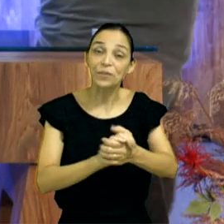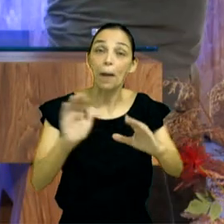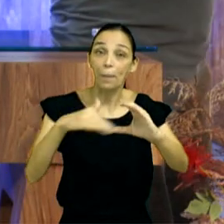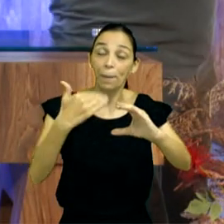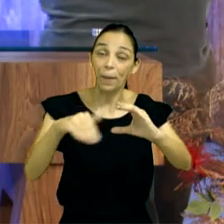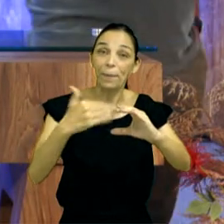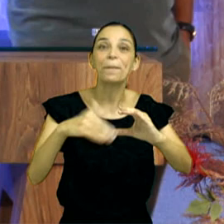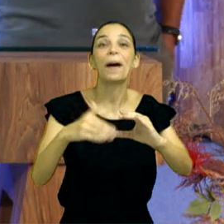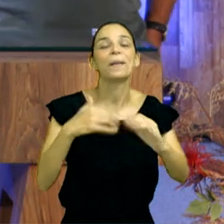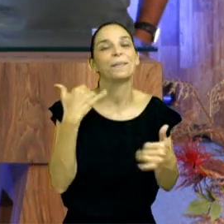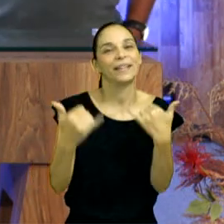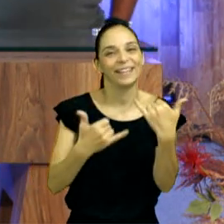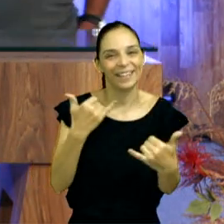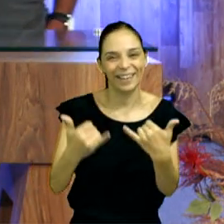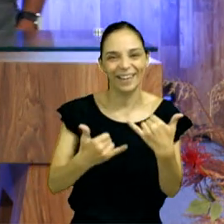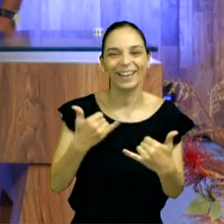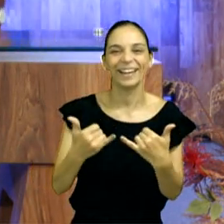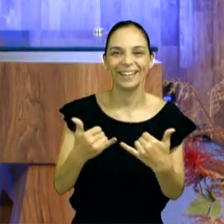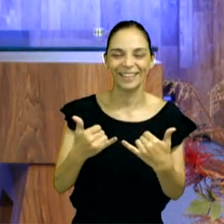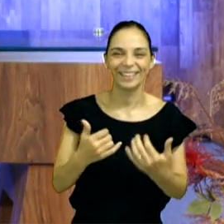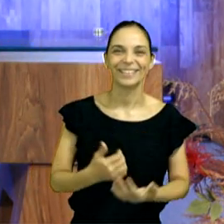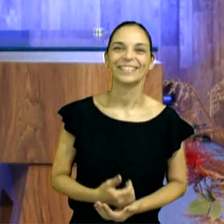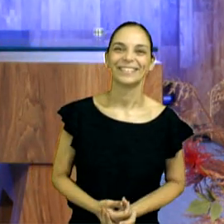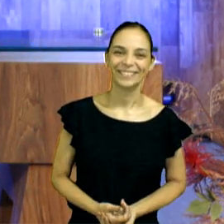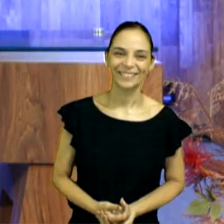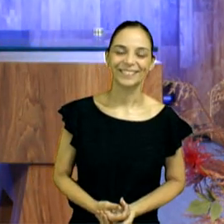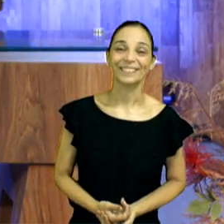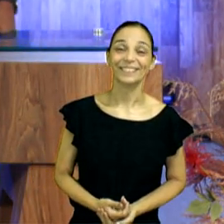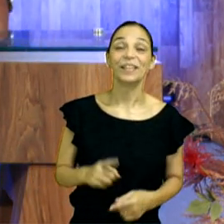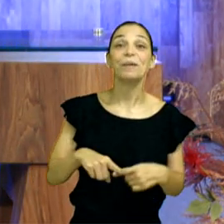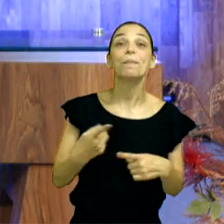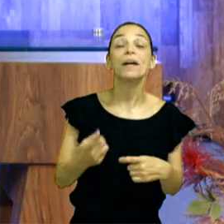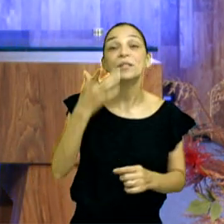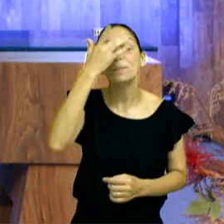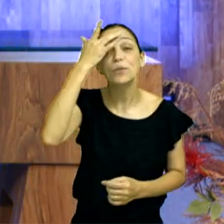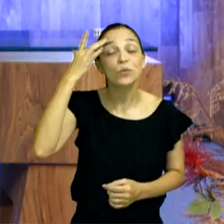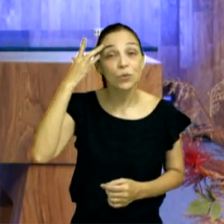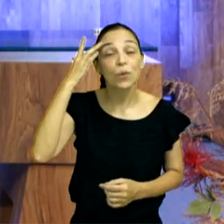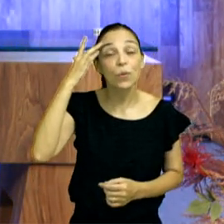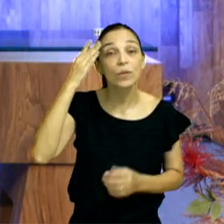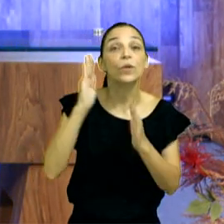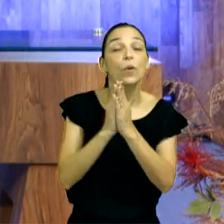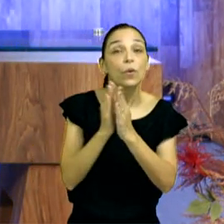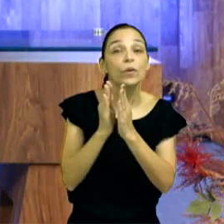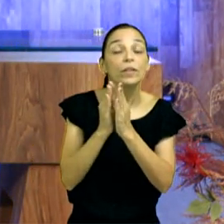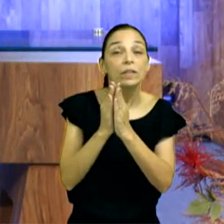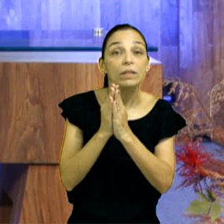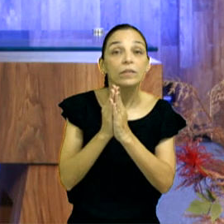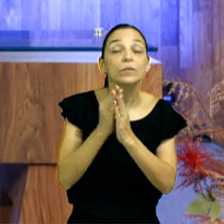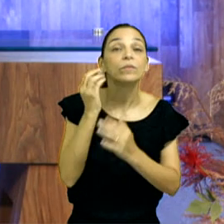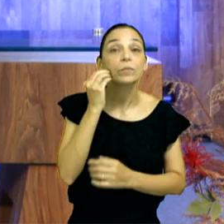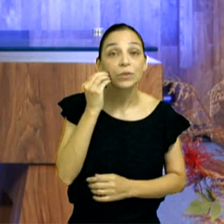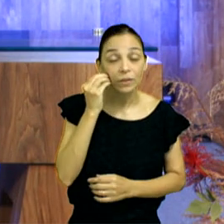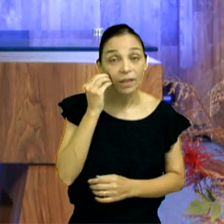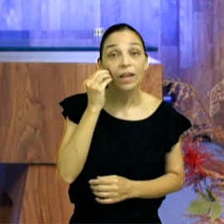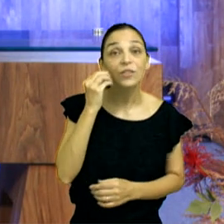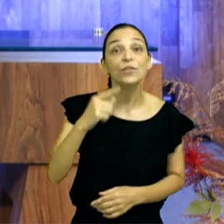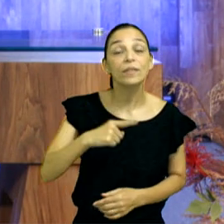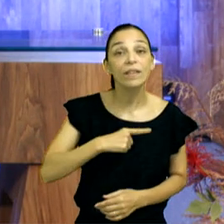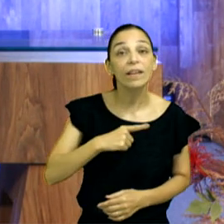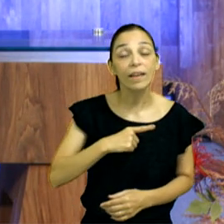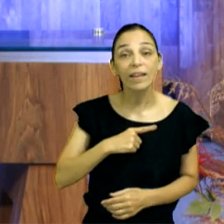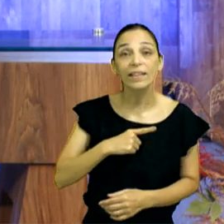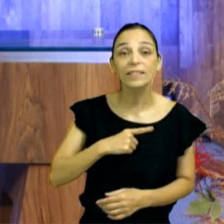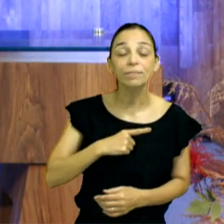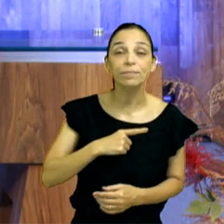Brinquei lá com o Márcio, nosso irmão. Mas tem gente que está orando a Deus por uma oportunidade. E parece,